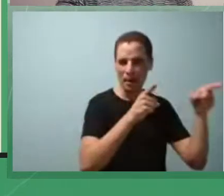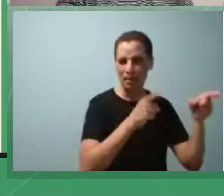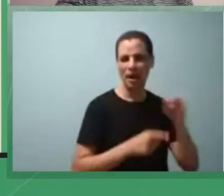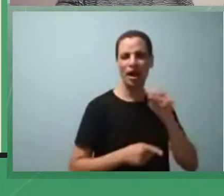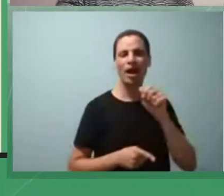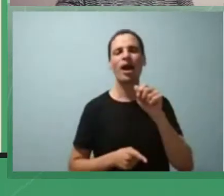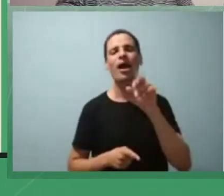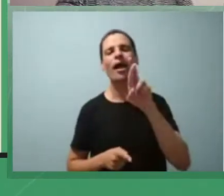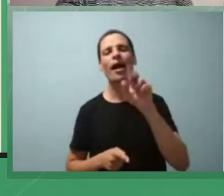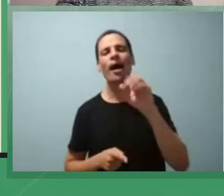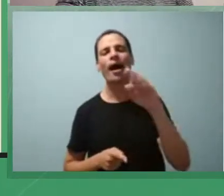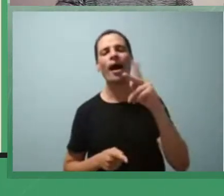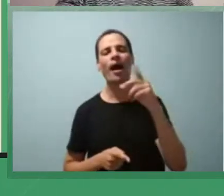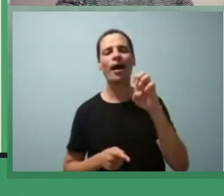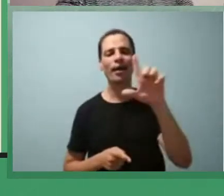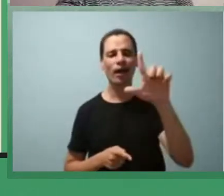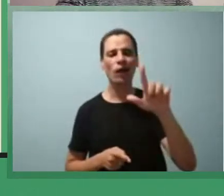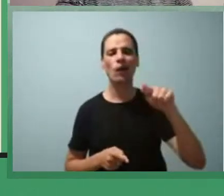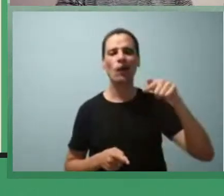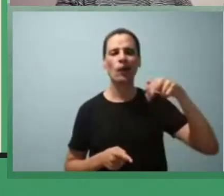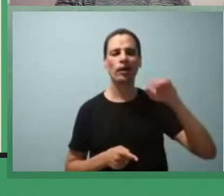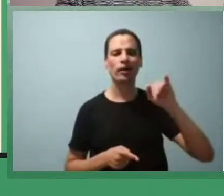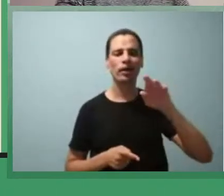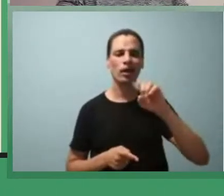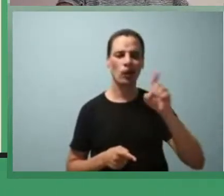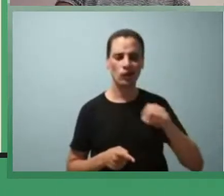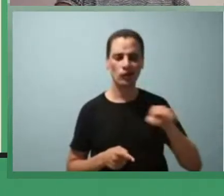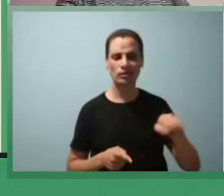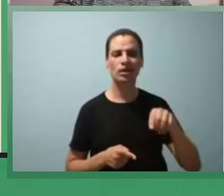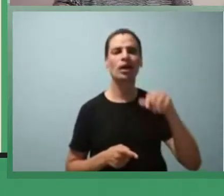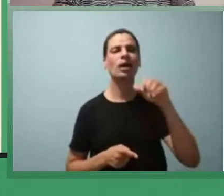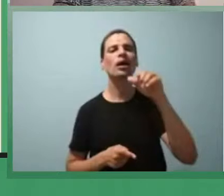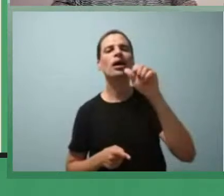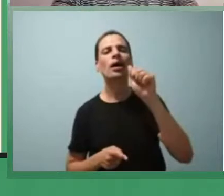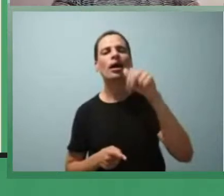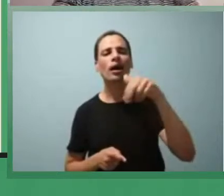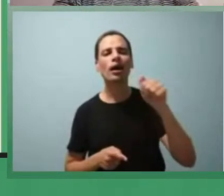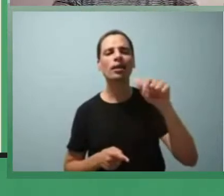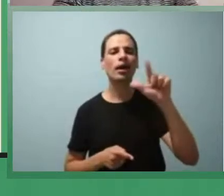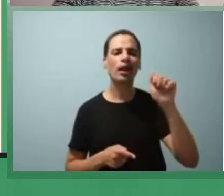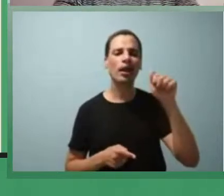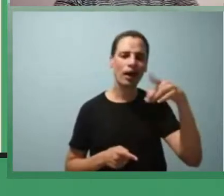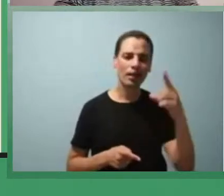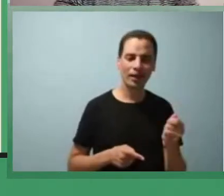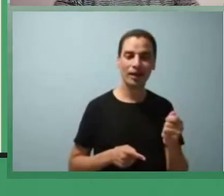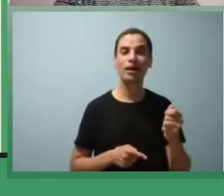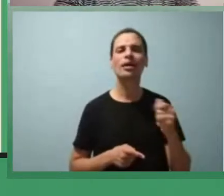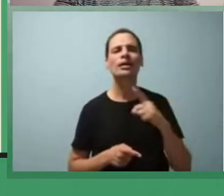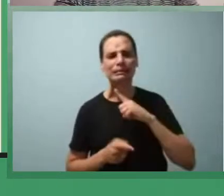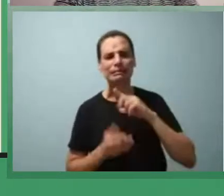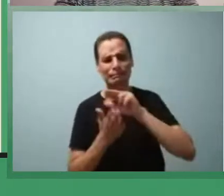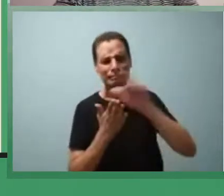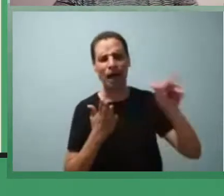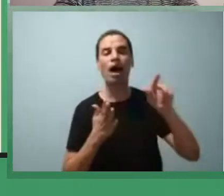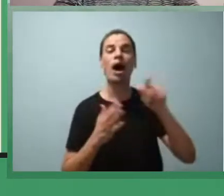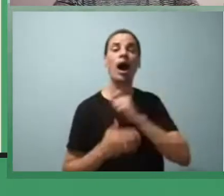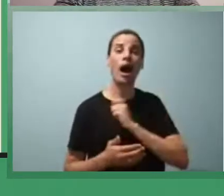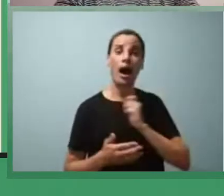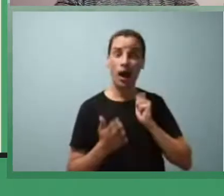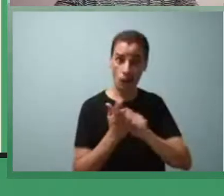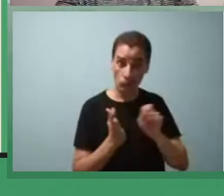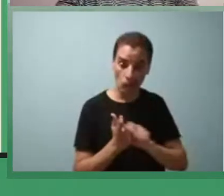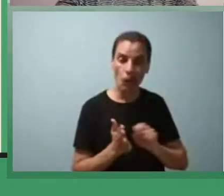de Queiroz Paulo Mendes Campos Nina Horta e Ana Holanda então a ideia também é trazer dentro dessa discussão a